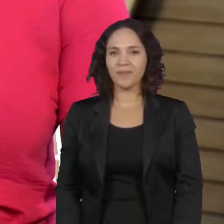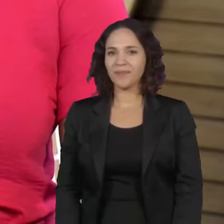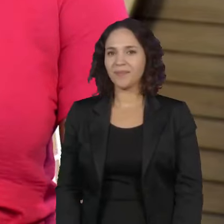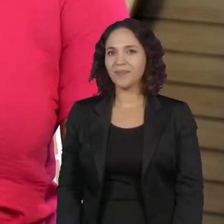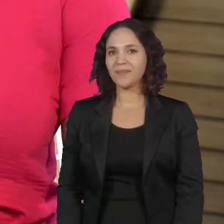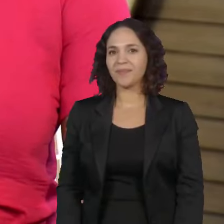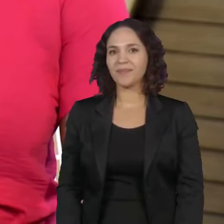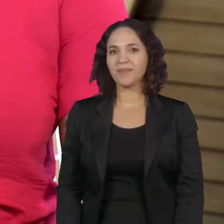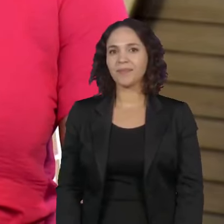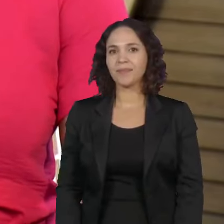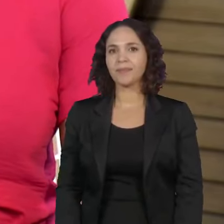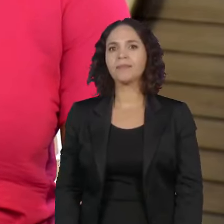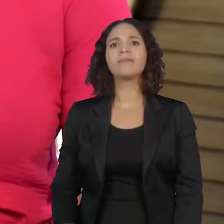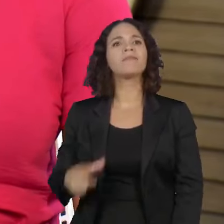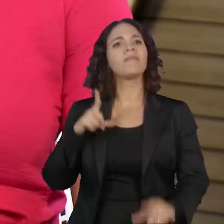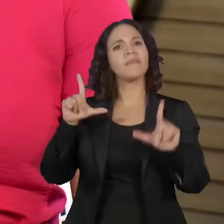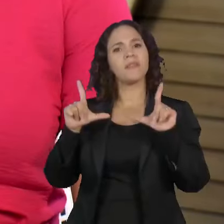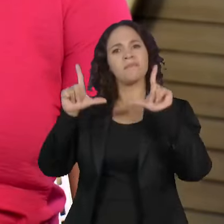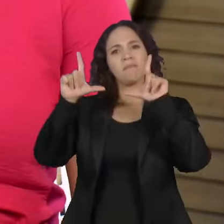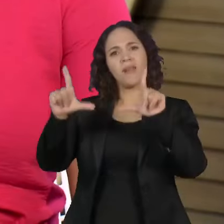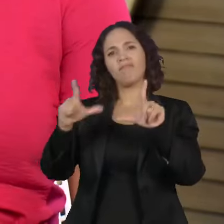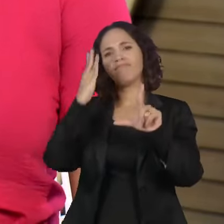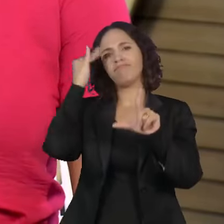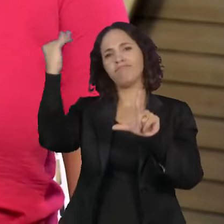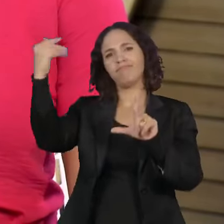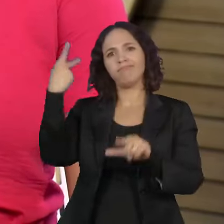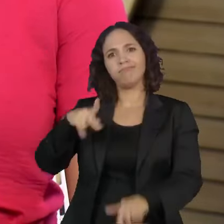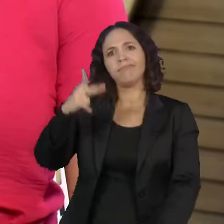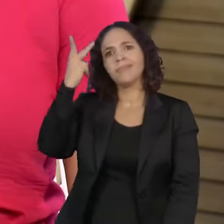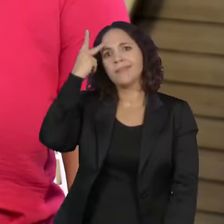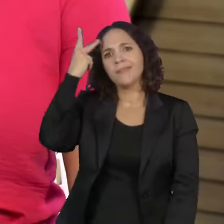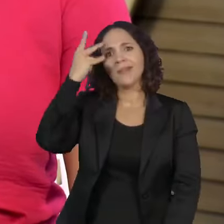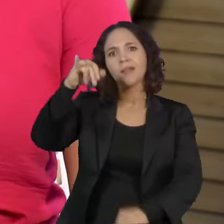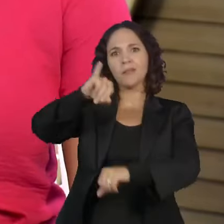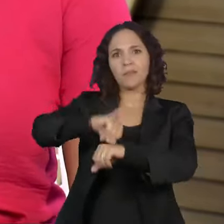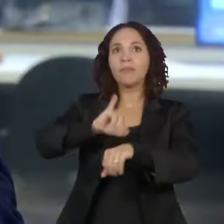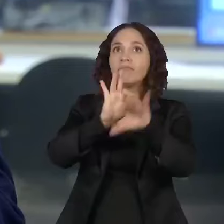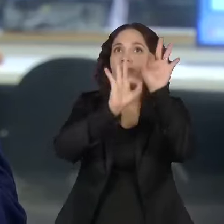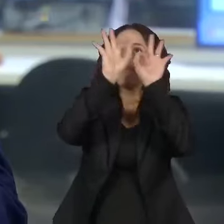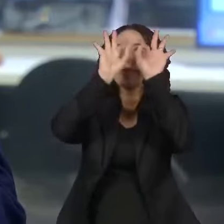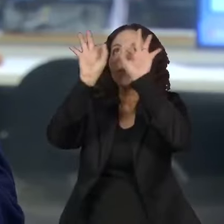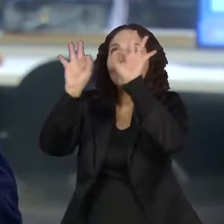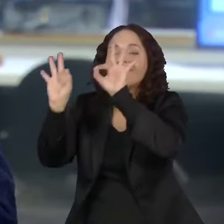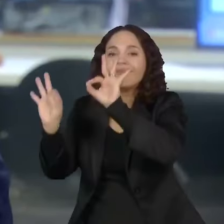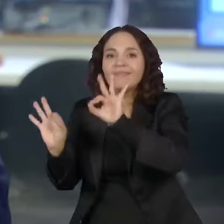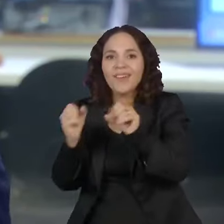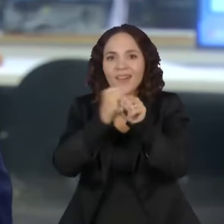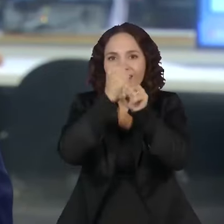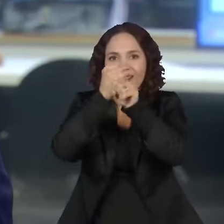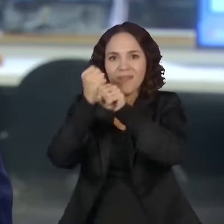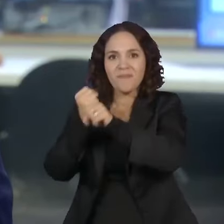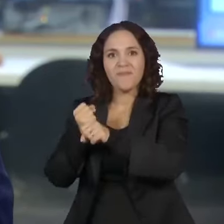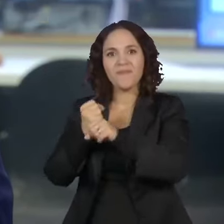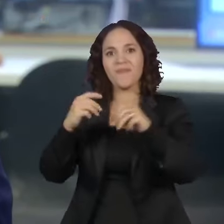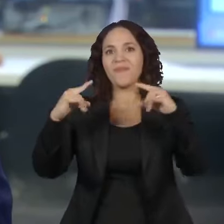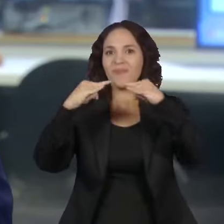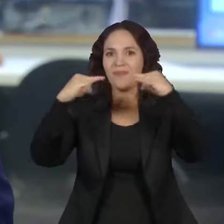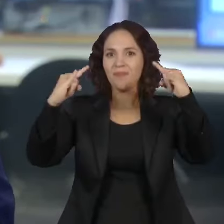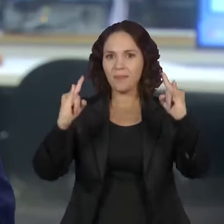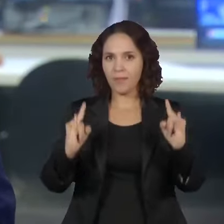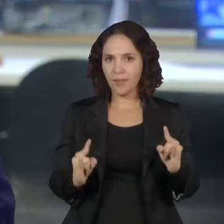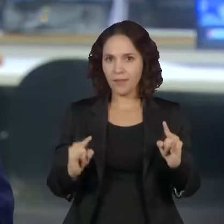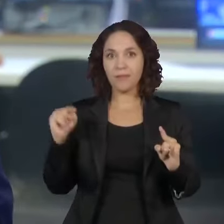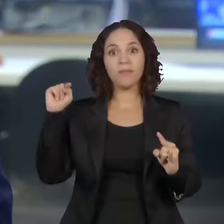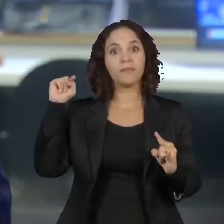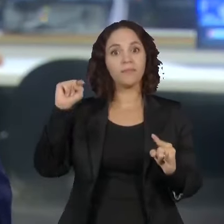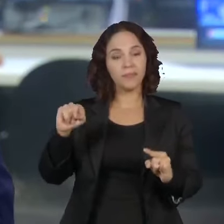Um dos cartões postais da capital paulista passa por restauro. O Museu de Arte de São Paulo, Assis